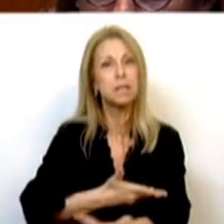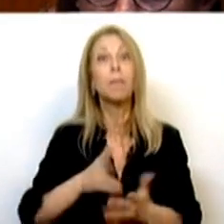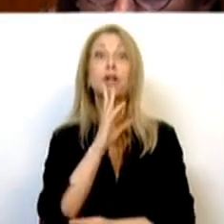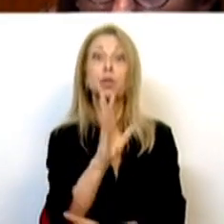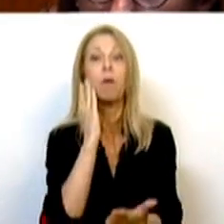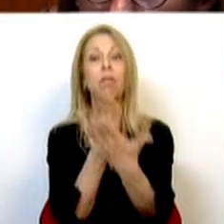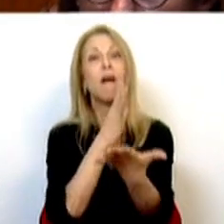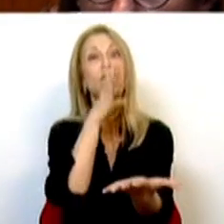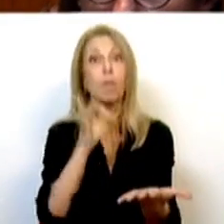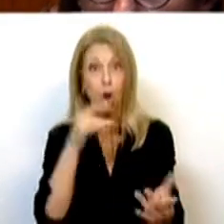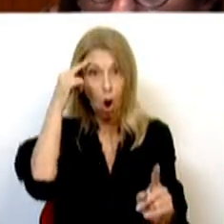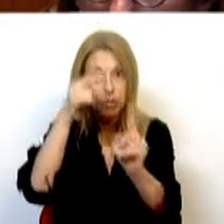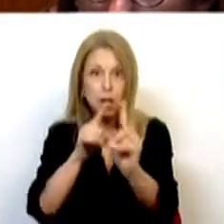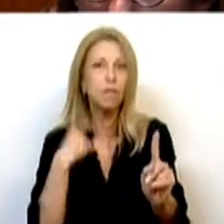objetivo.